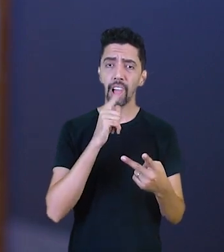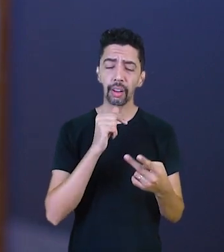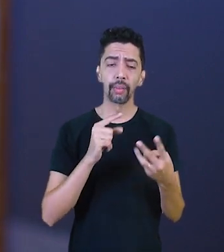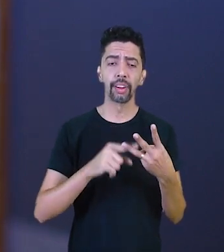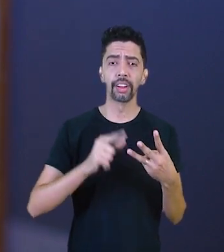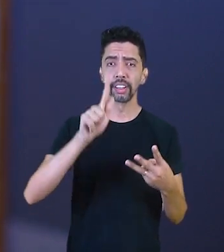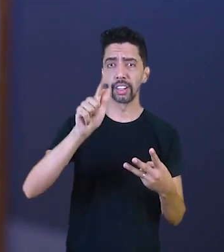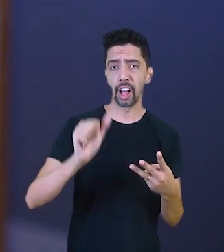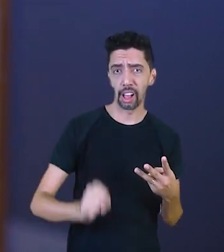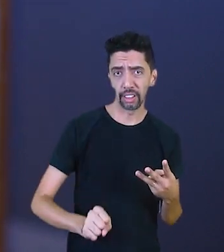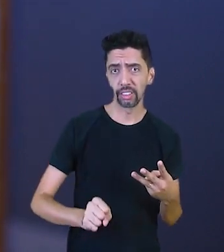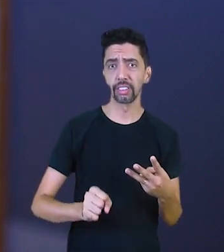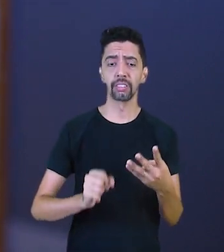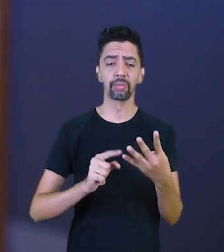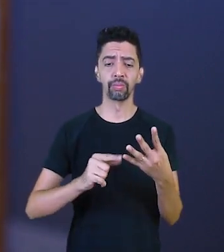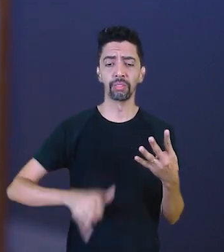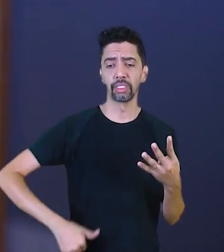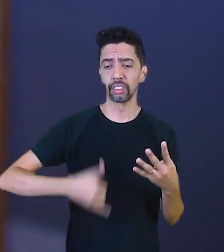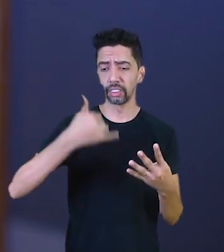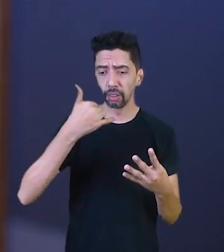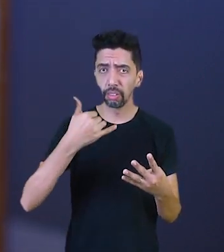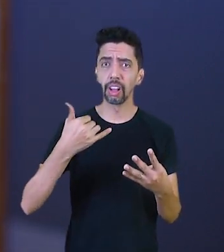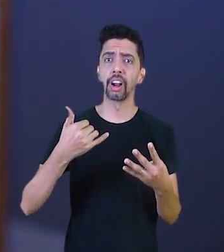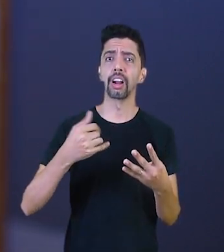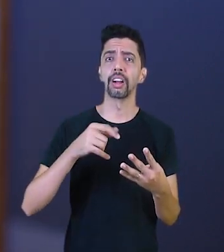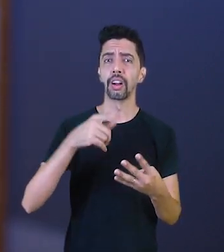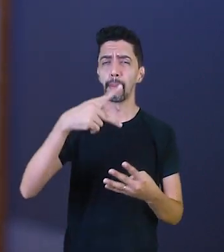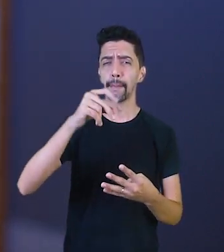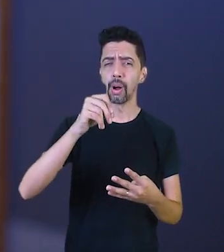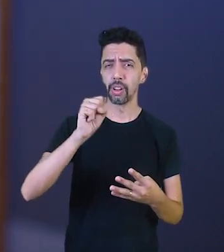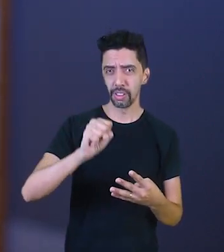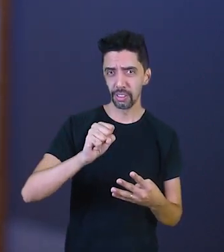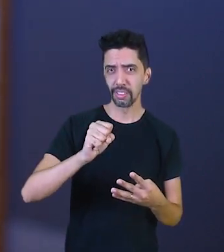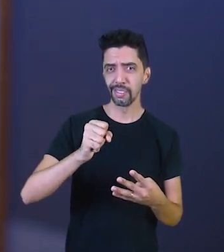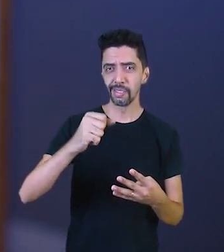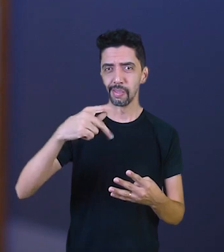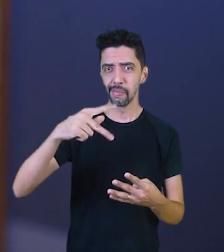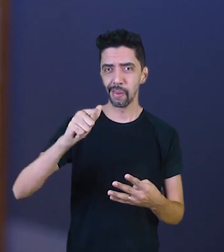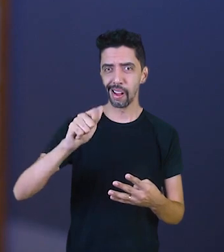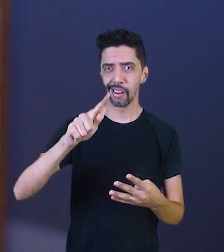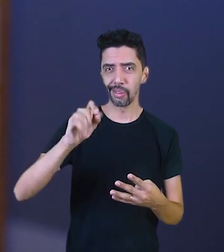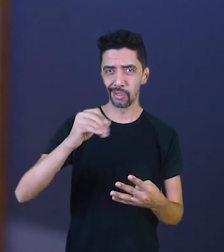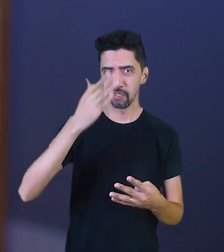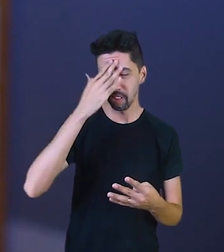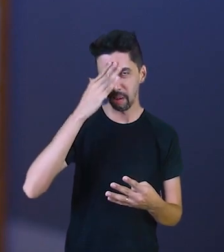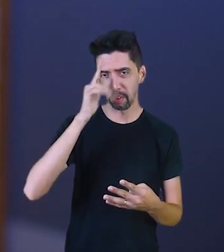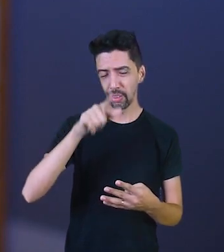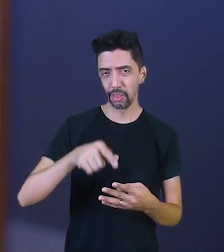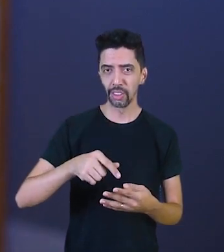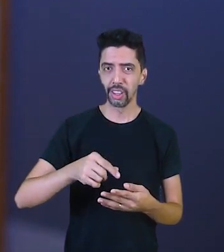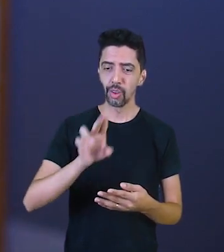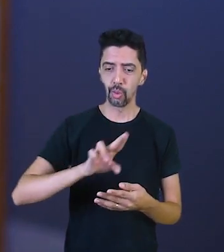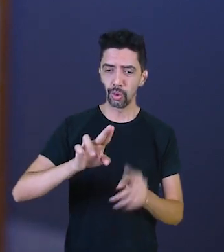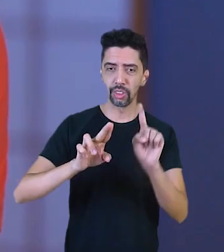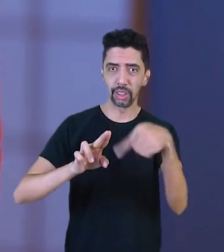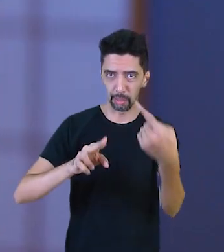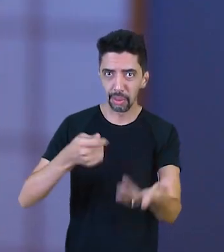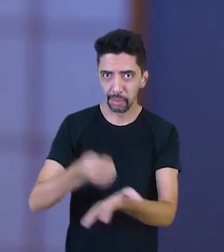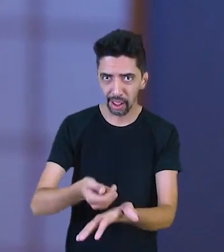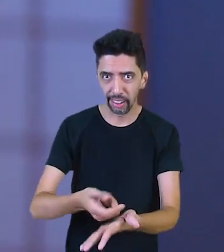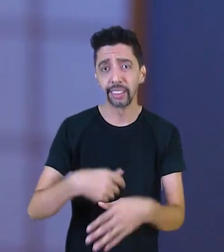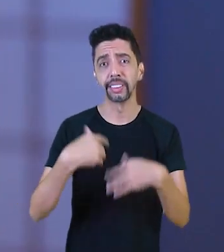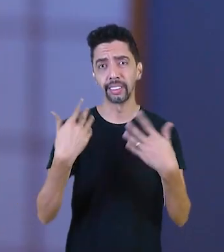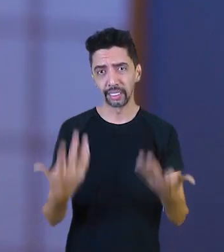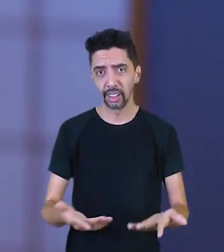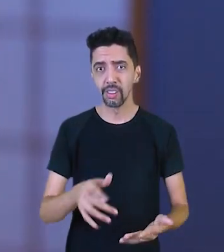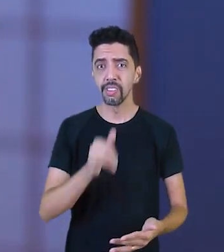pós-pago, aquele compromisso que você tem e vai consumindo durante o mês, em algum momento do mês tem uma fatura. E